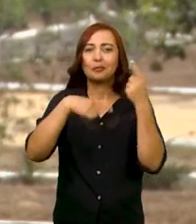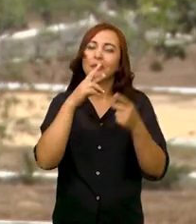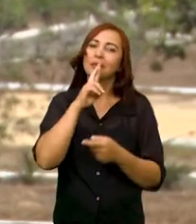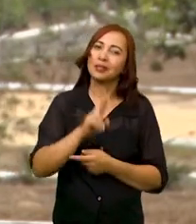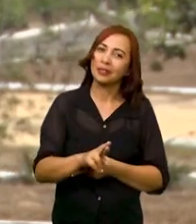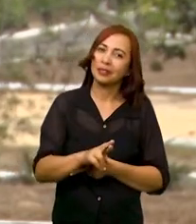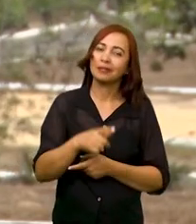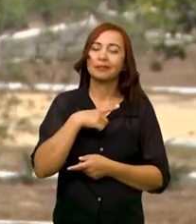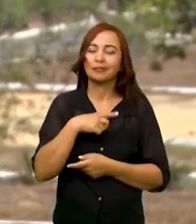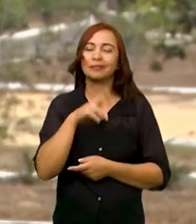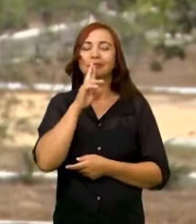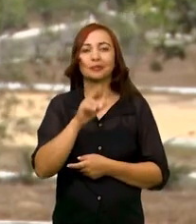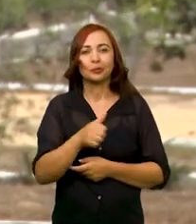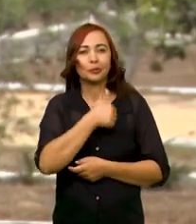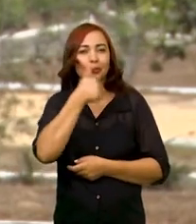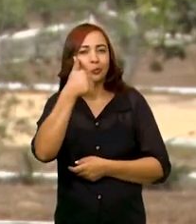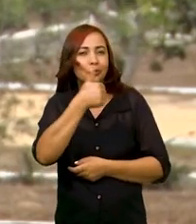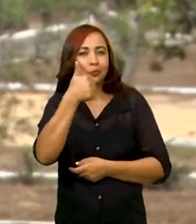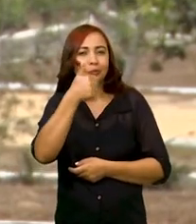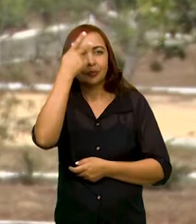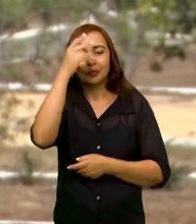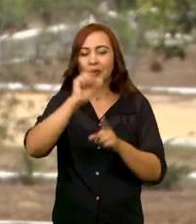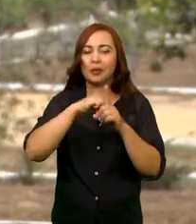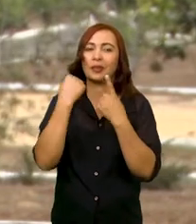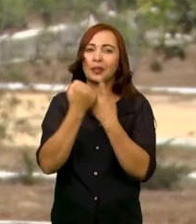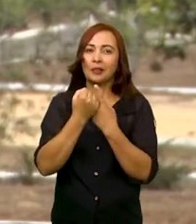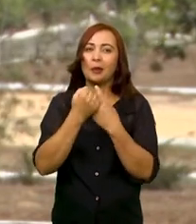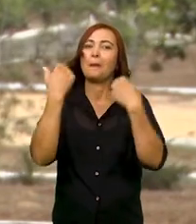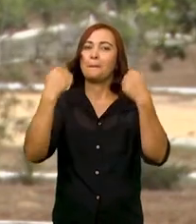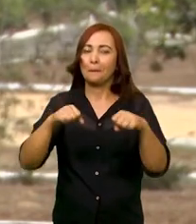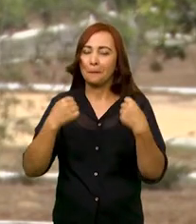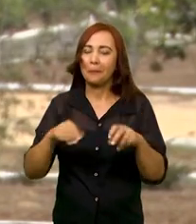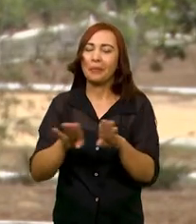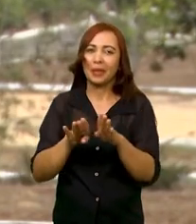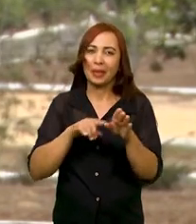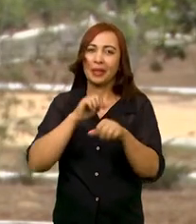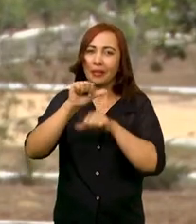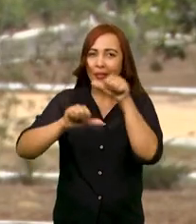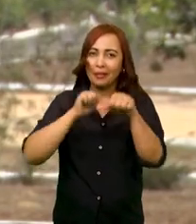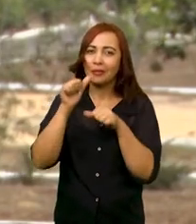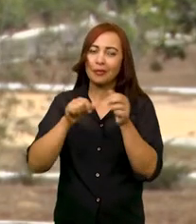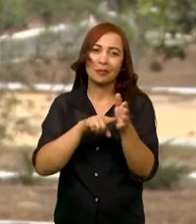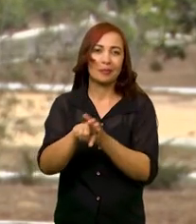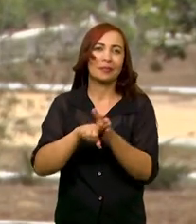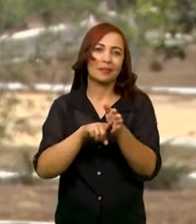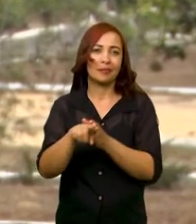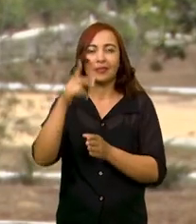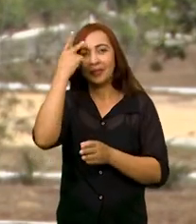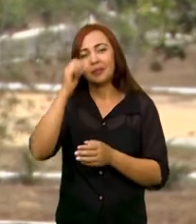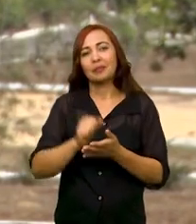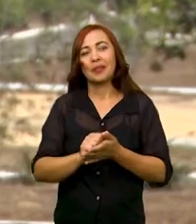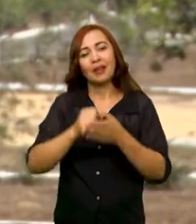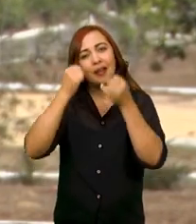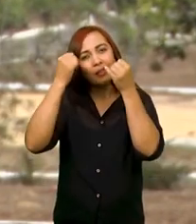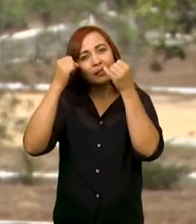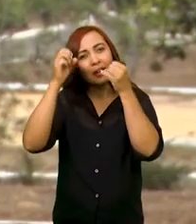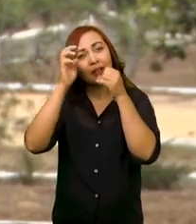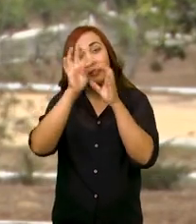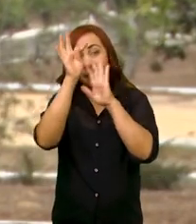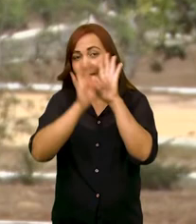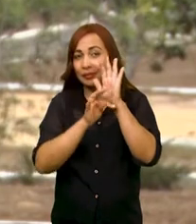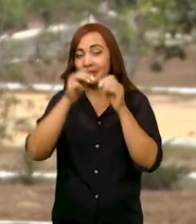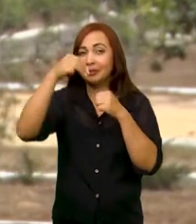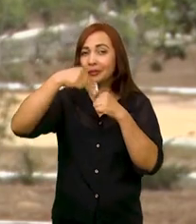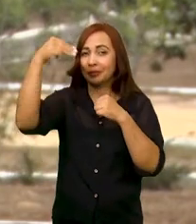desenvolvemos o trabalho e nós avaliamos o resultado. Então, além de ter um resultado positivo para a sociedade, também foi